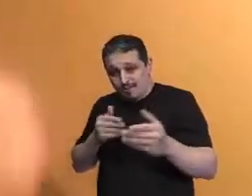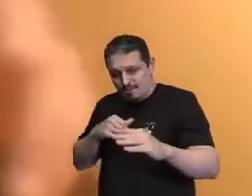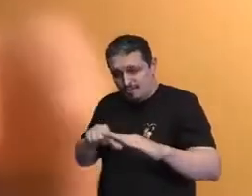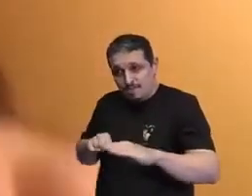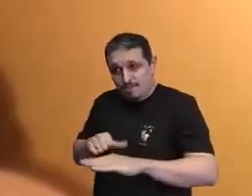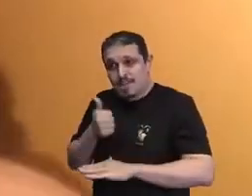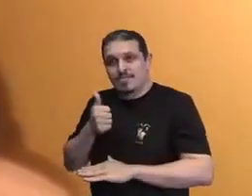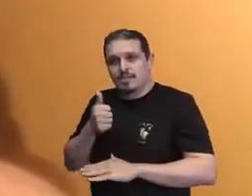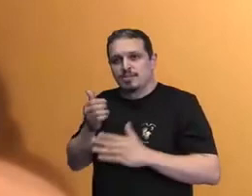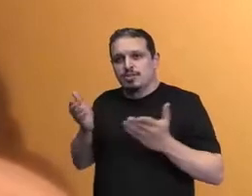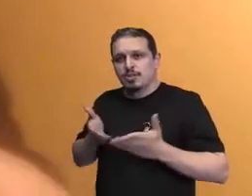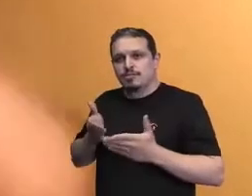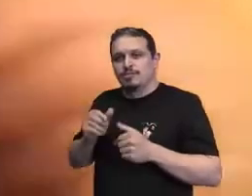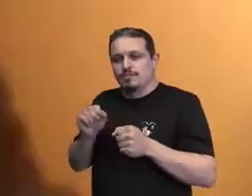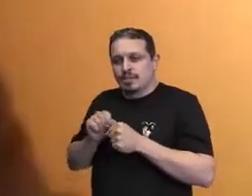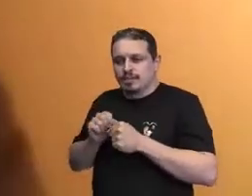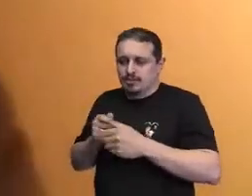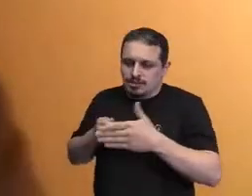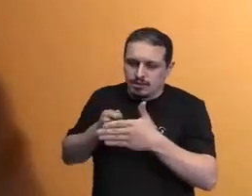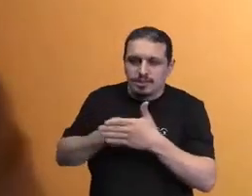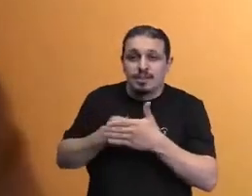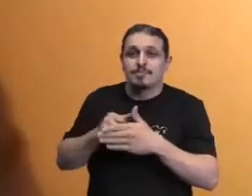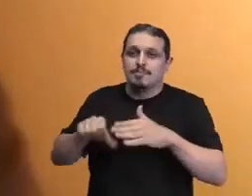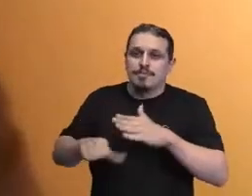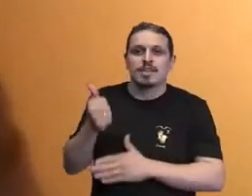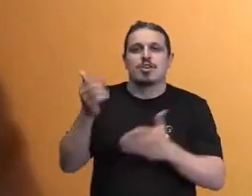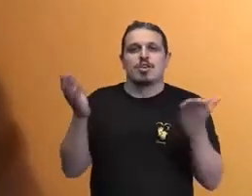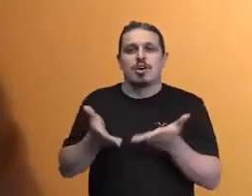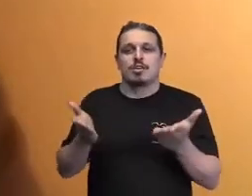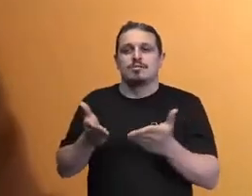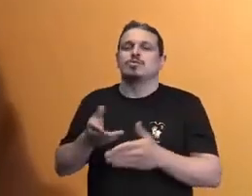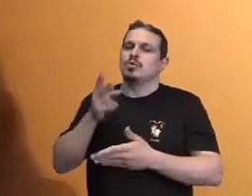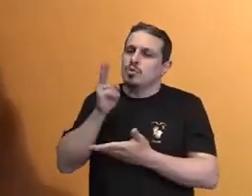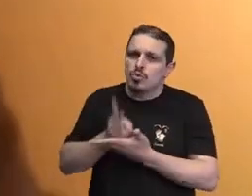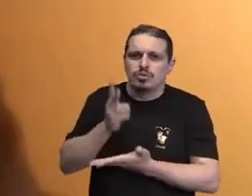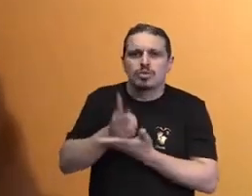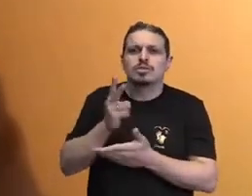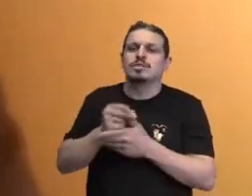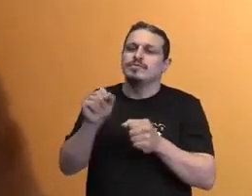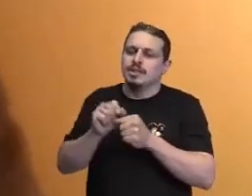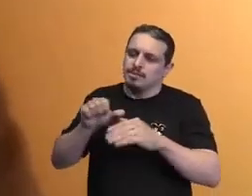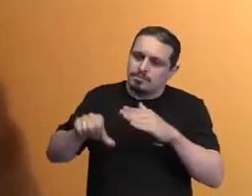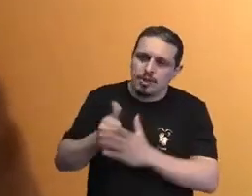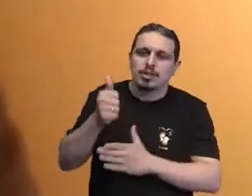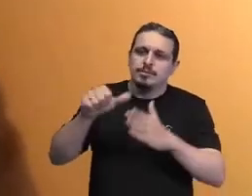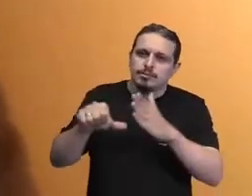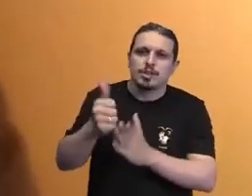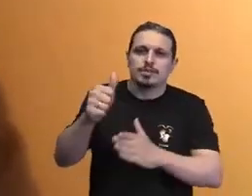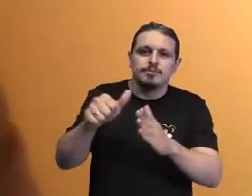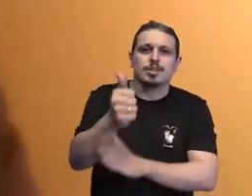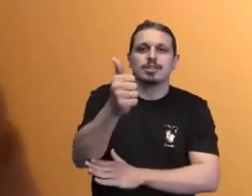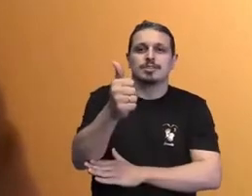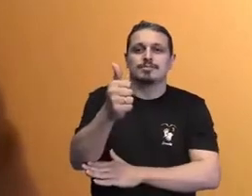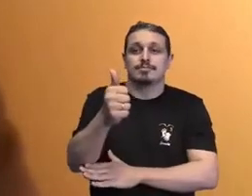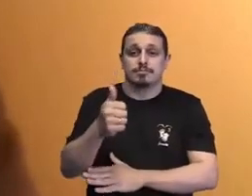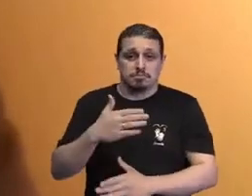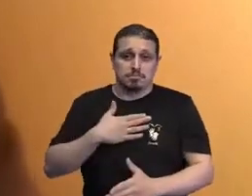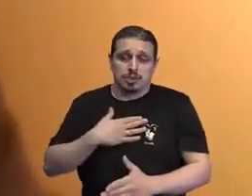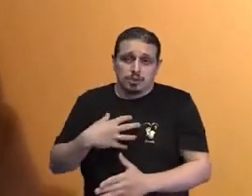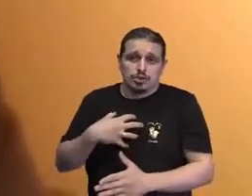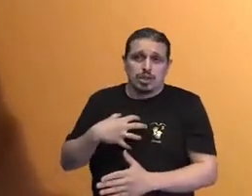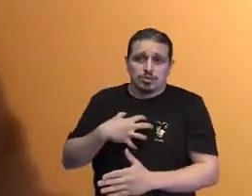que se é e se está agora. Mas não se pode fazer isso o tempo todo, nem de todos os modos, porque nem sempre é